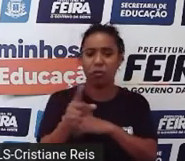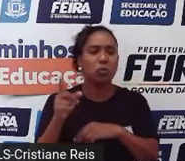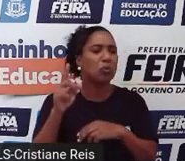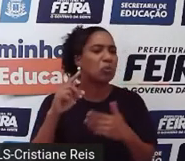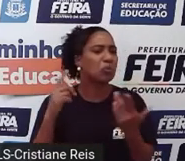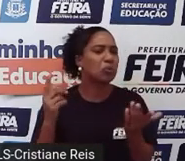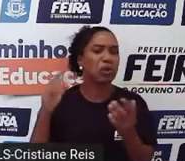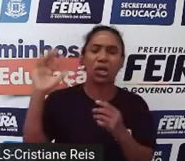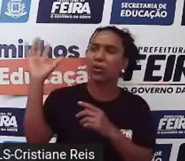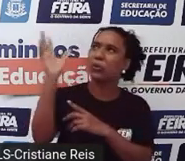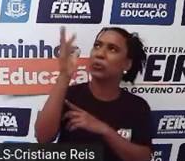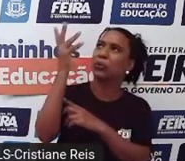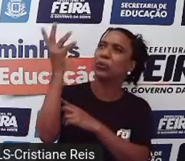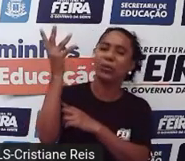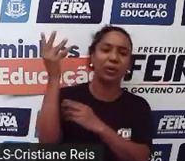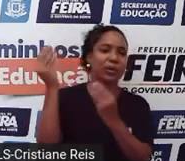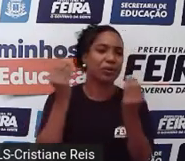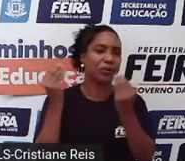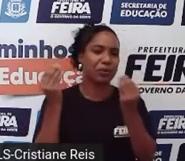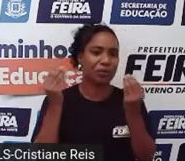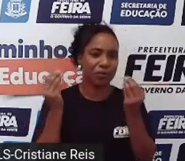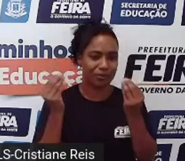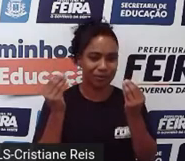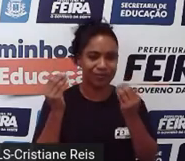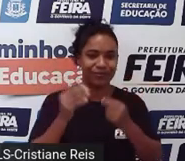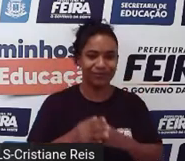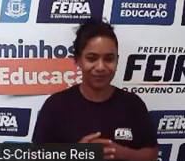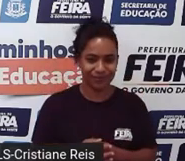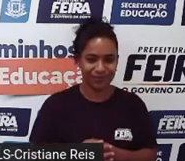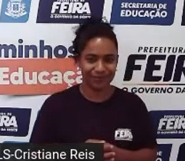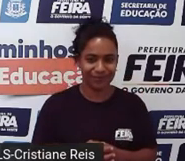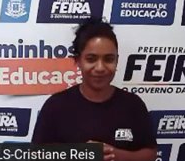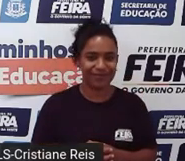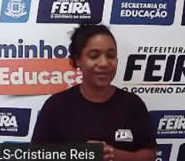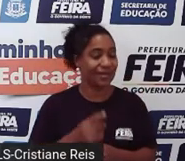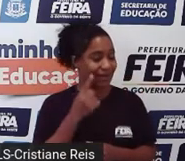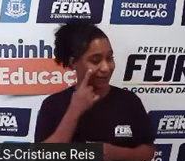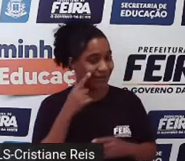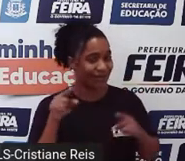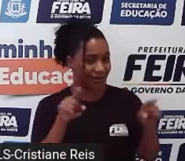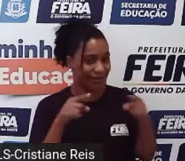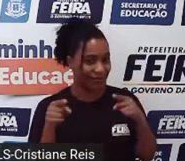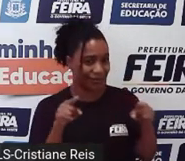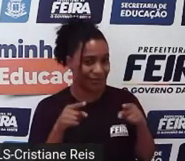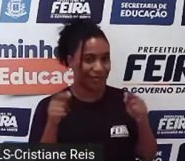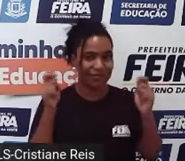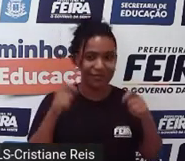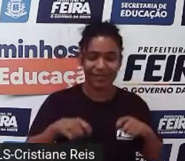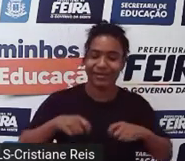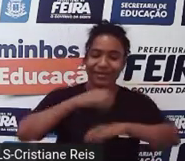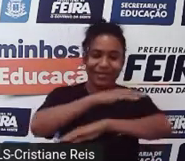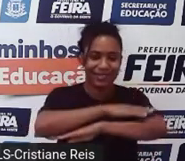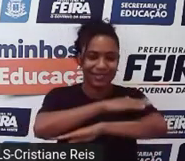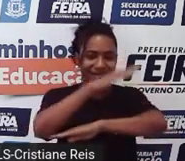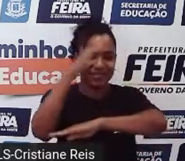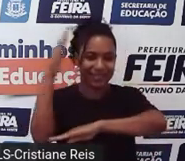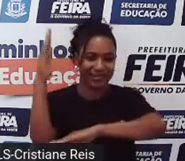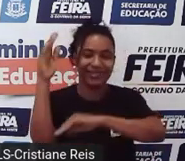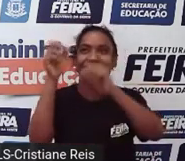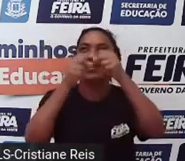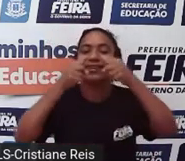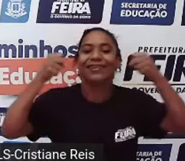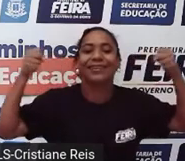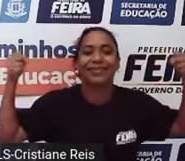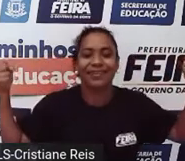E a música sugere que a gente faça o quê? Look outside the window. Olha pela janela. Então, é isso que nós